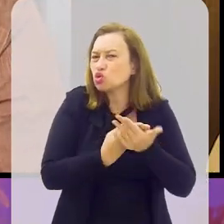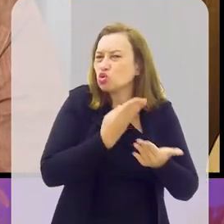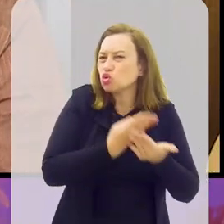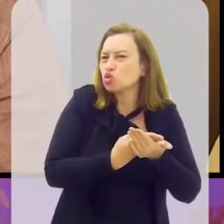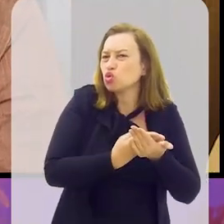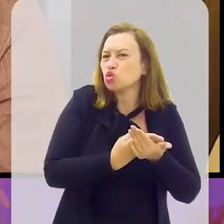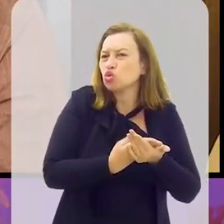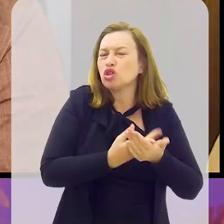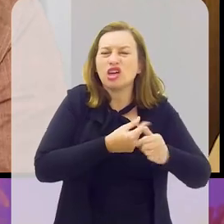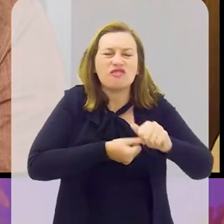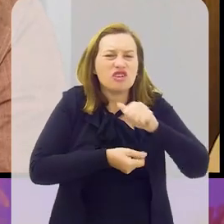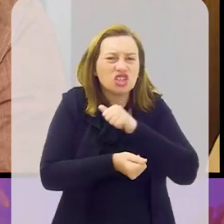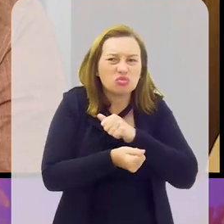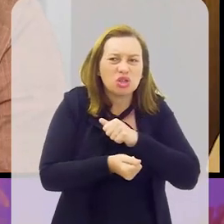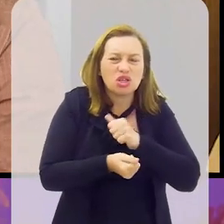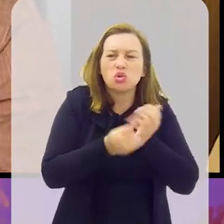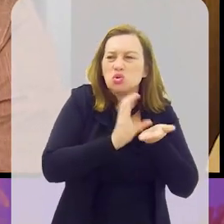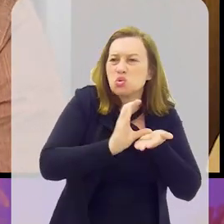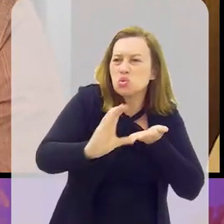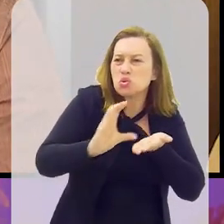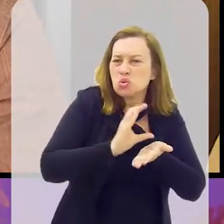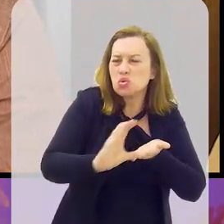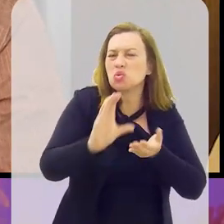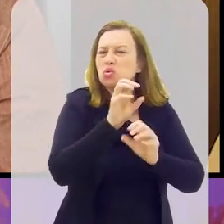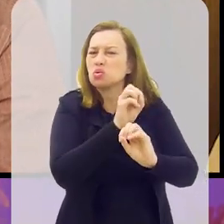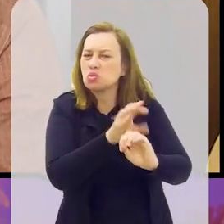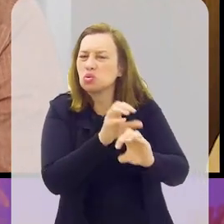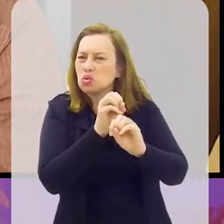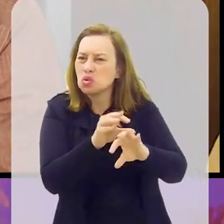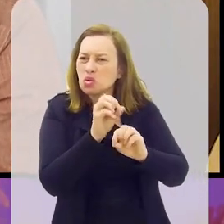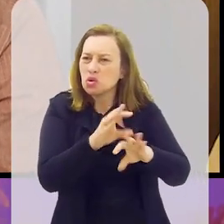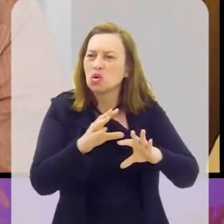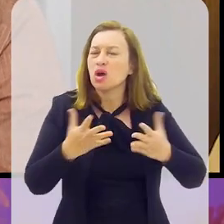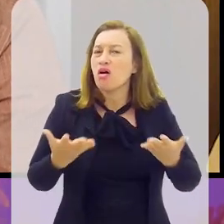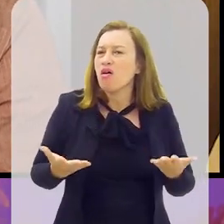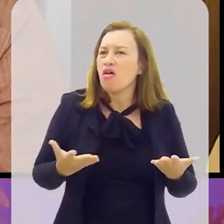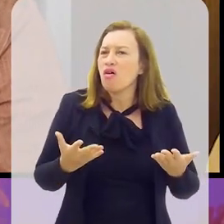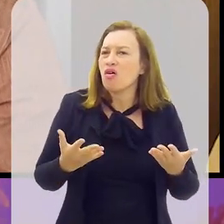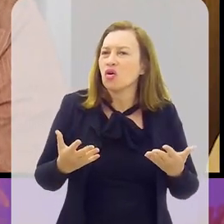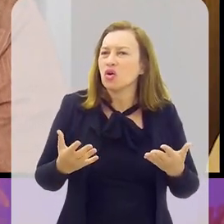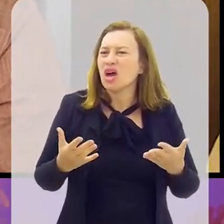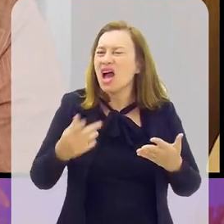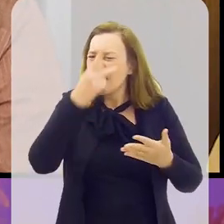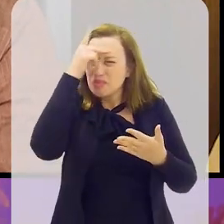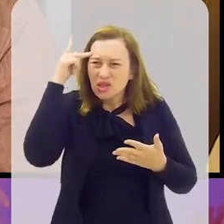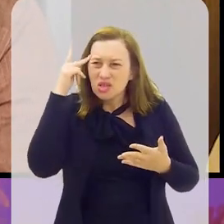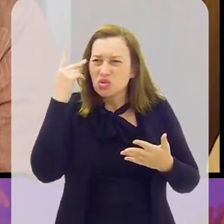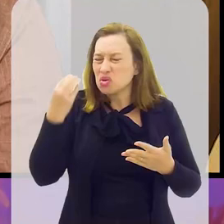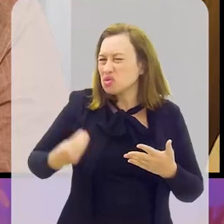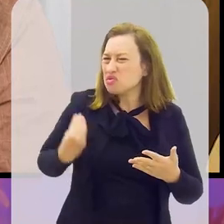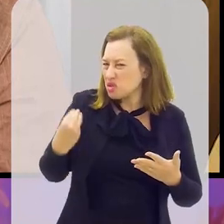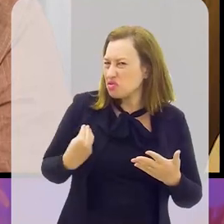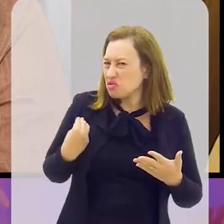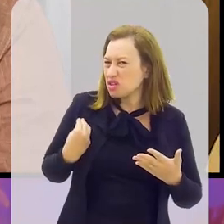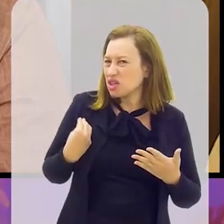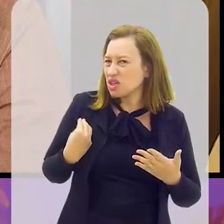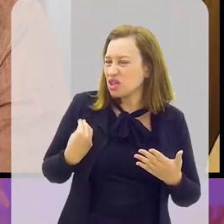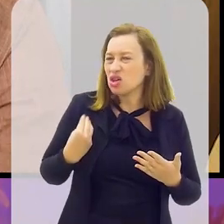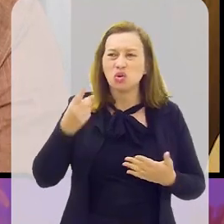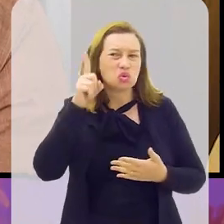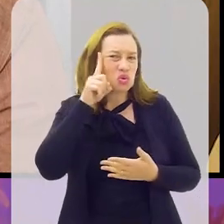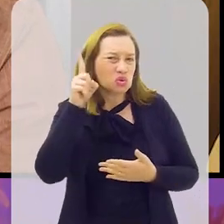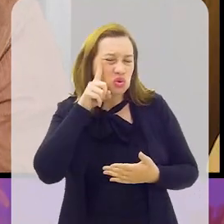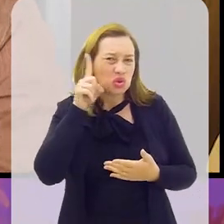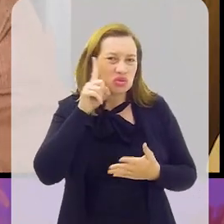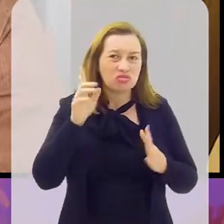de estudo, investimento na educação, enfim, daquilo que aquelas pessoas vivem